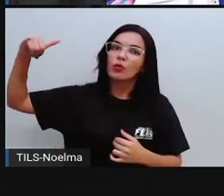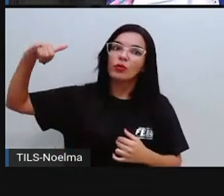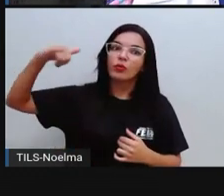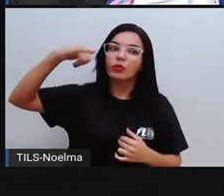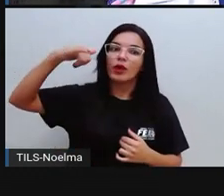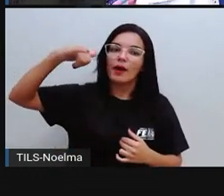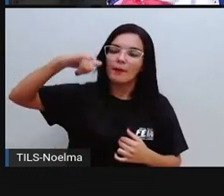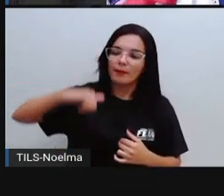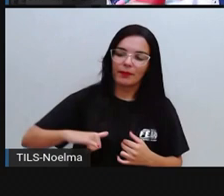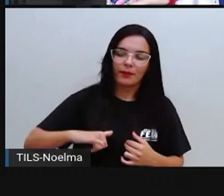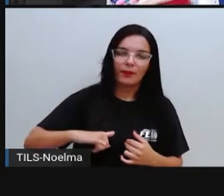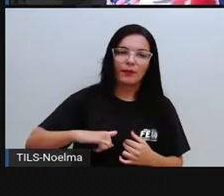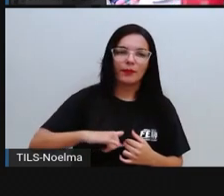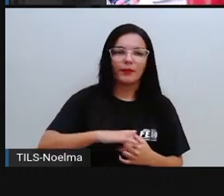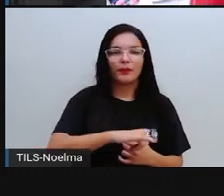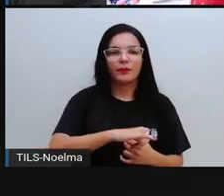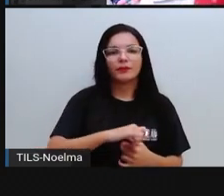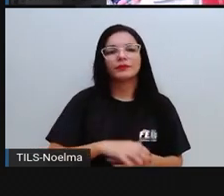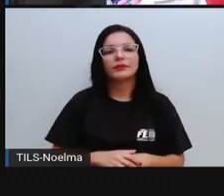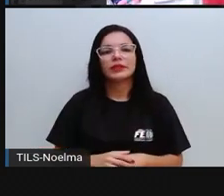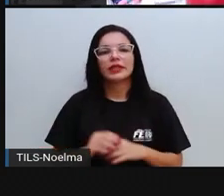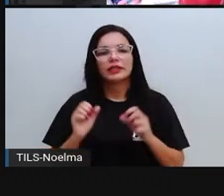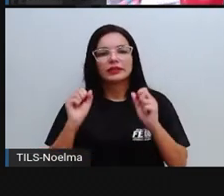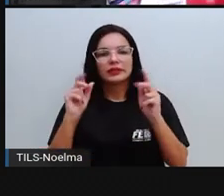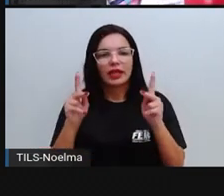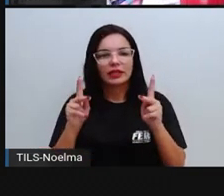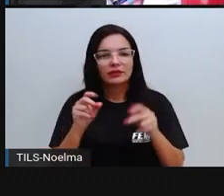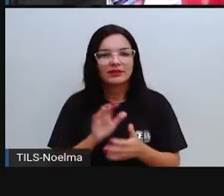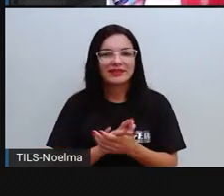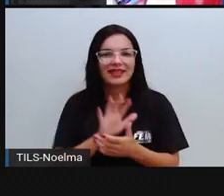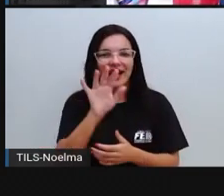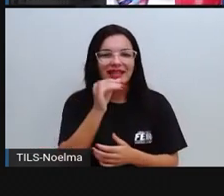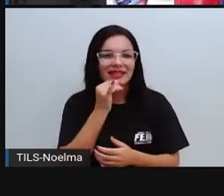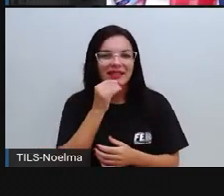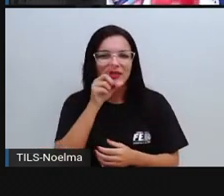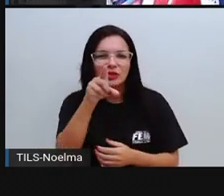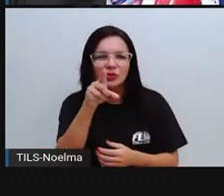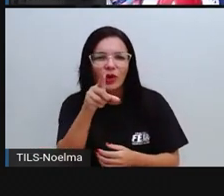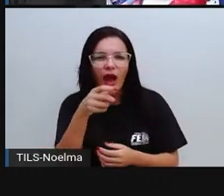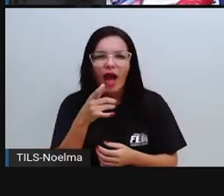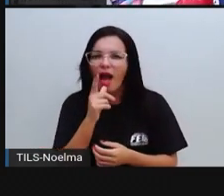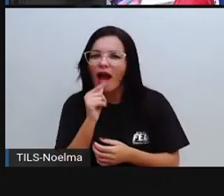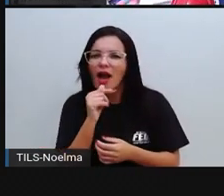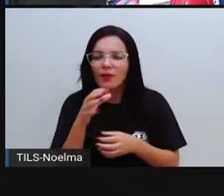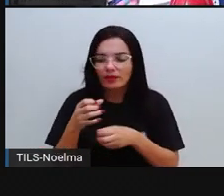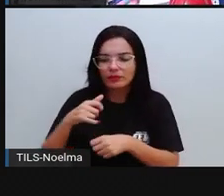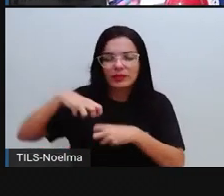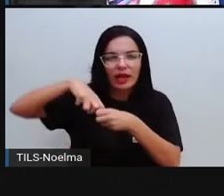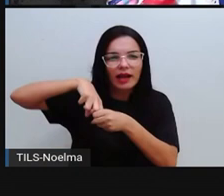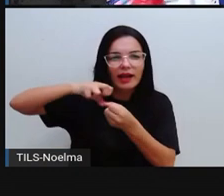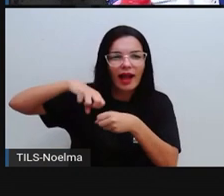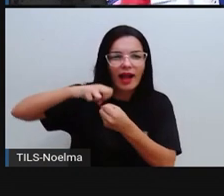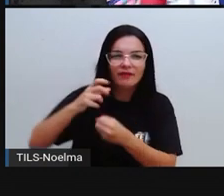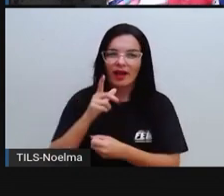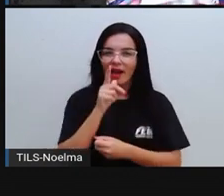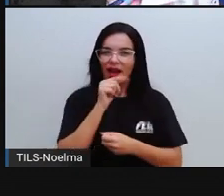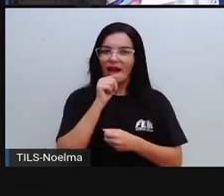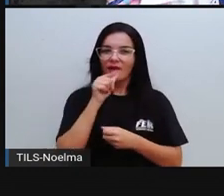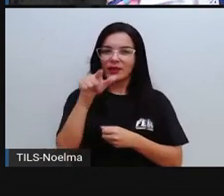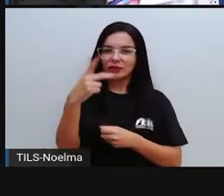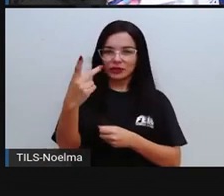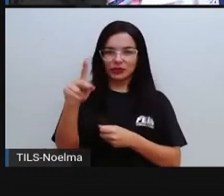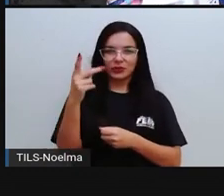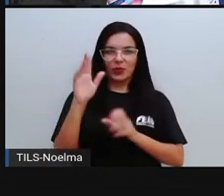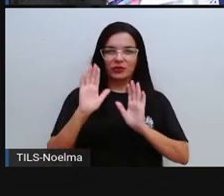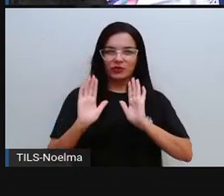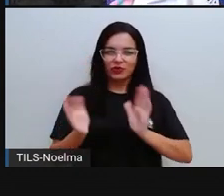certo? Segundo ano. Ó, quem separou sua garrafinha de água aí pra se hidratar? lembrando, viu, é importante deixar a